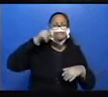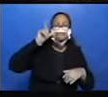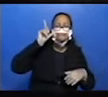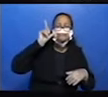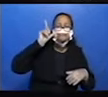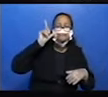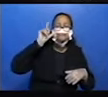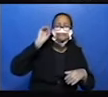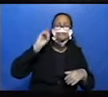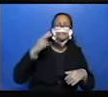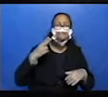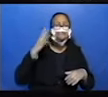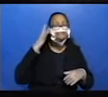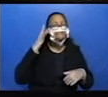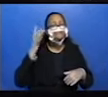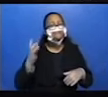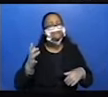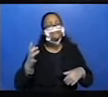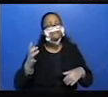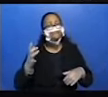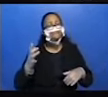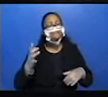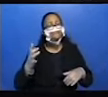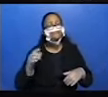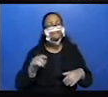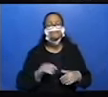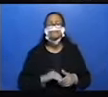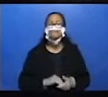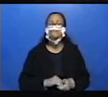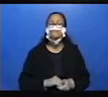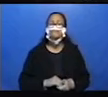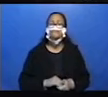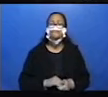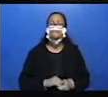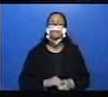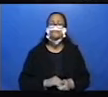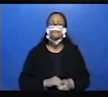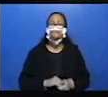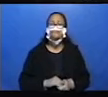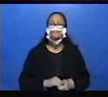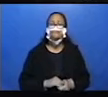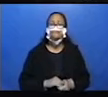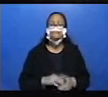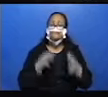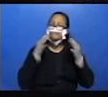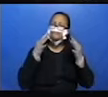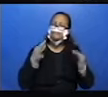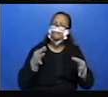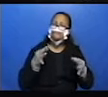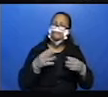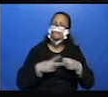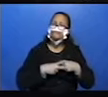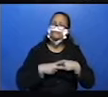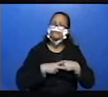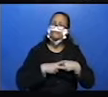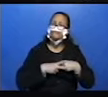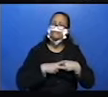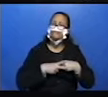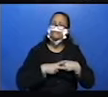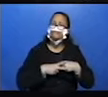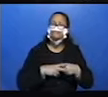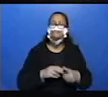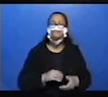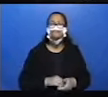Ontem choveu muito ou amanhã choveu muito? Presta atenção na concordância do verbo, tá? Também, que já dá uma